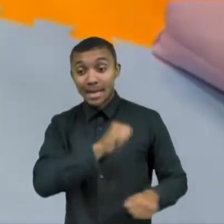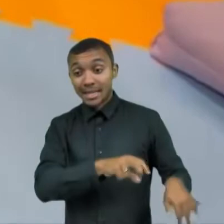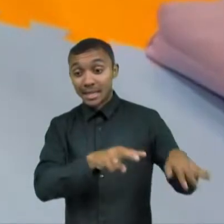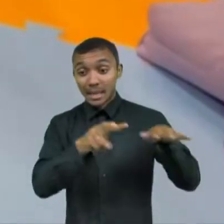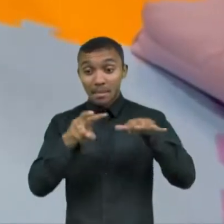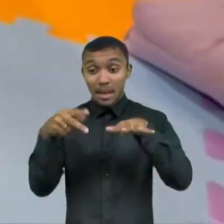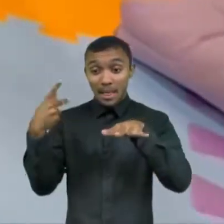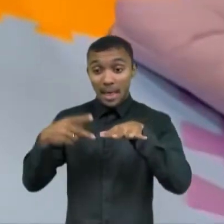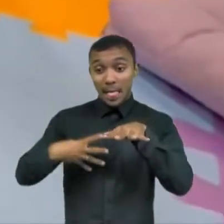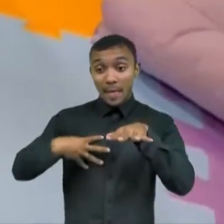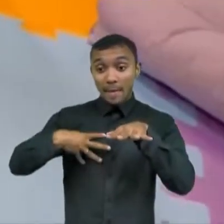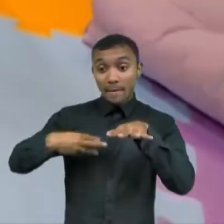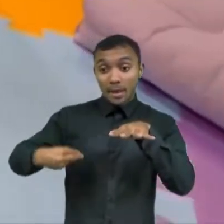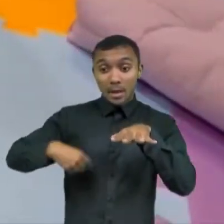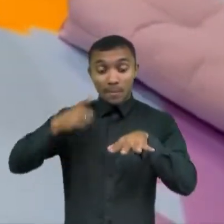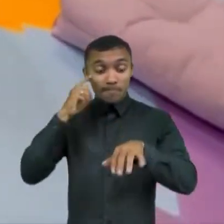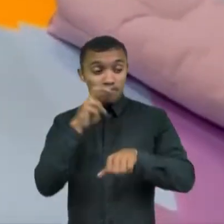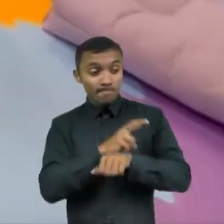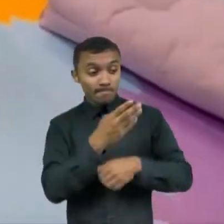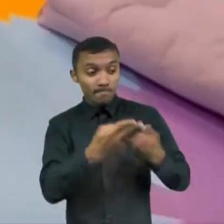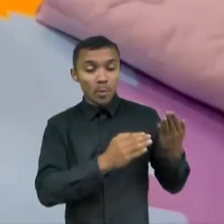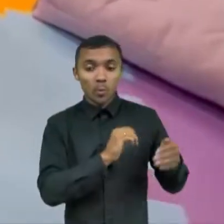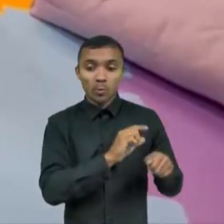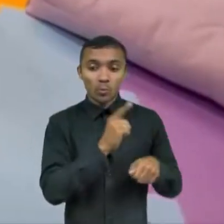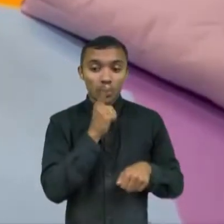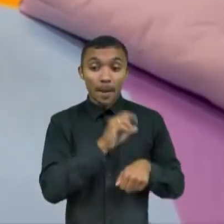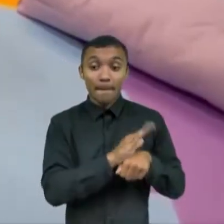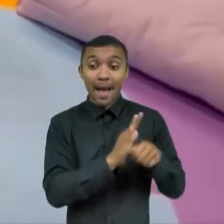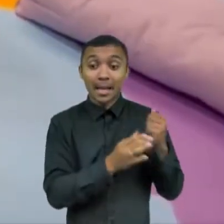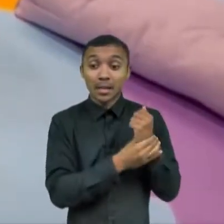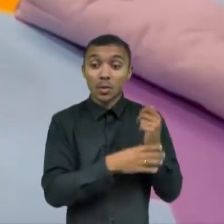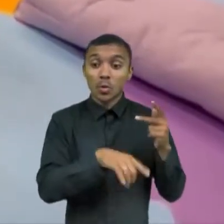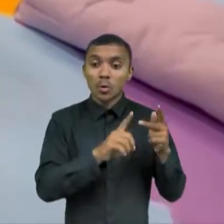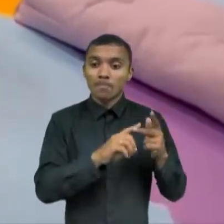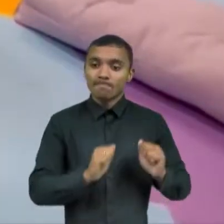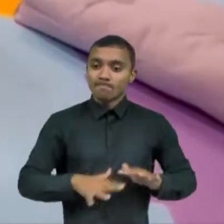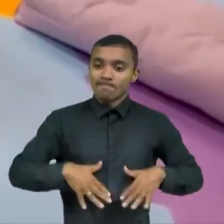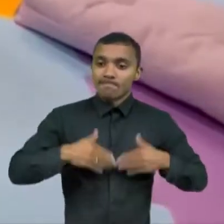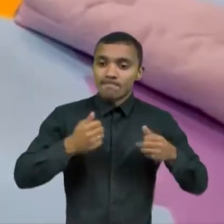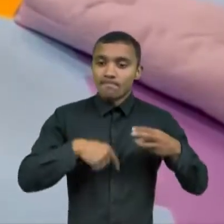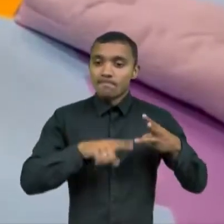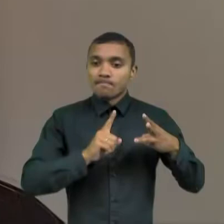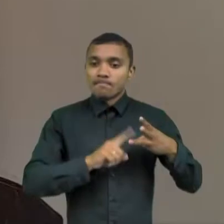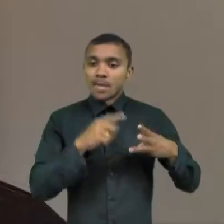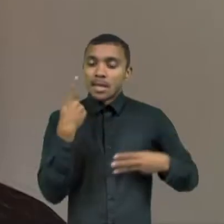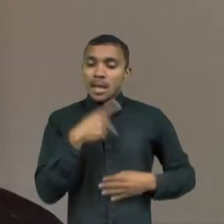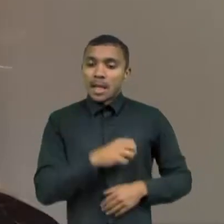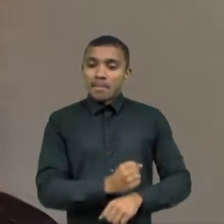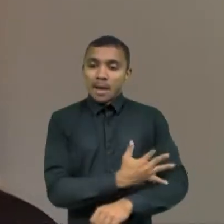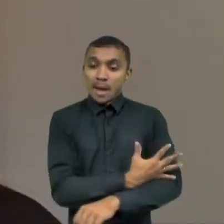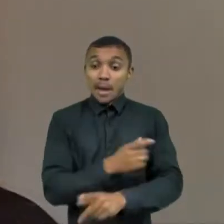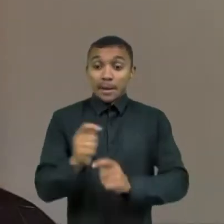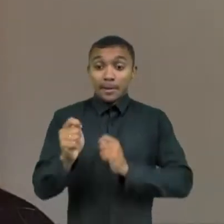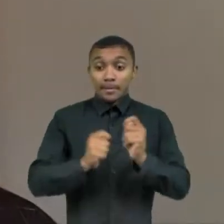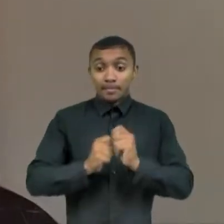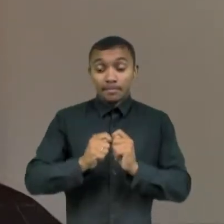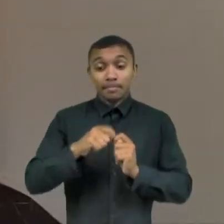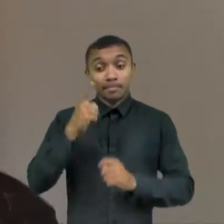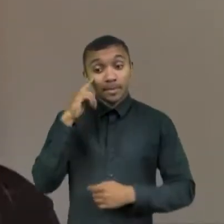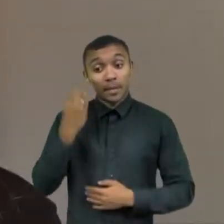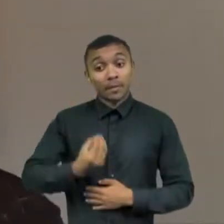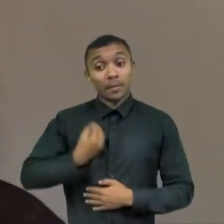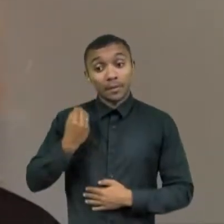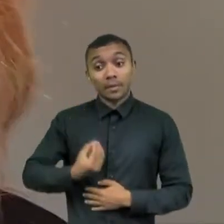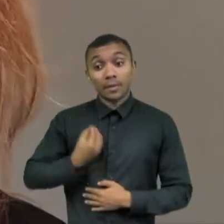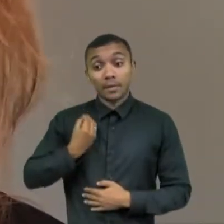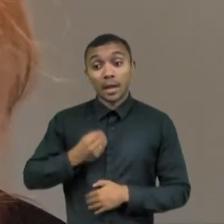filho promove segurança, autoestima, independência e estabilidade emocional. Essa presença beneficia não